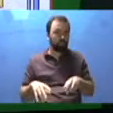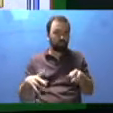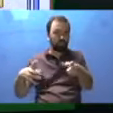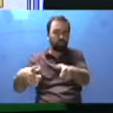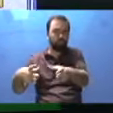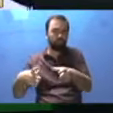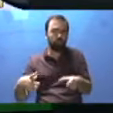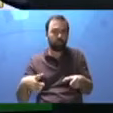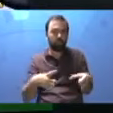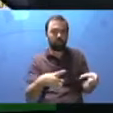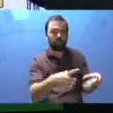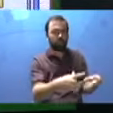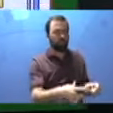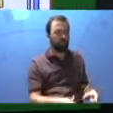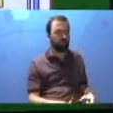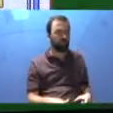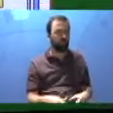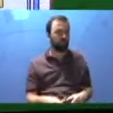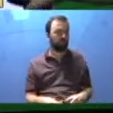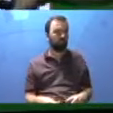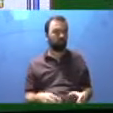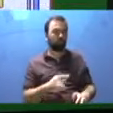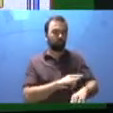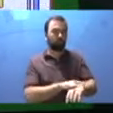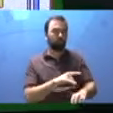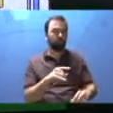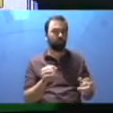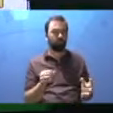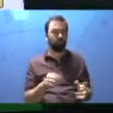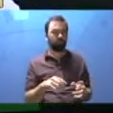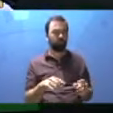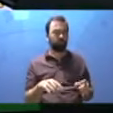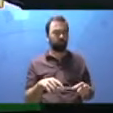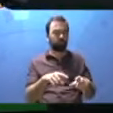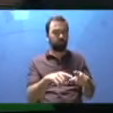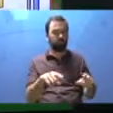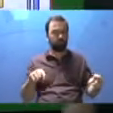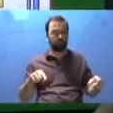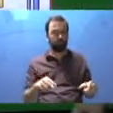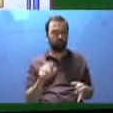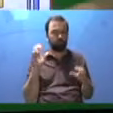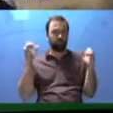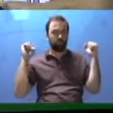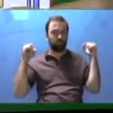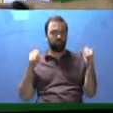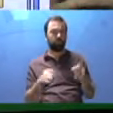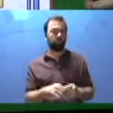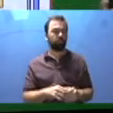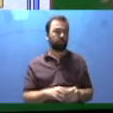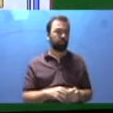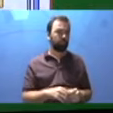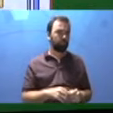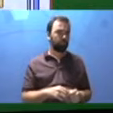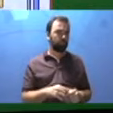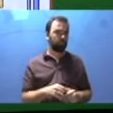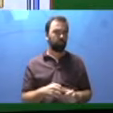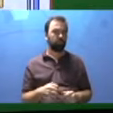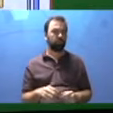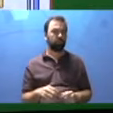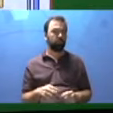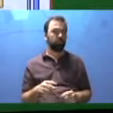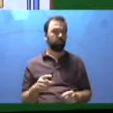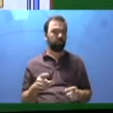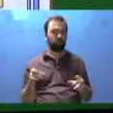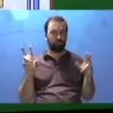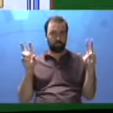espaços do local. Está vendo? Sala, sala, banheiro, quadra. O termo planta baixa é